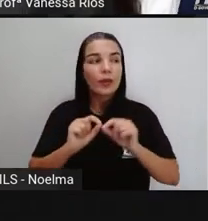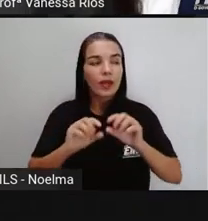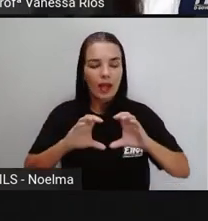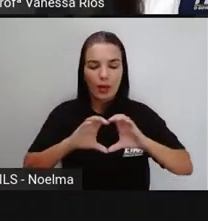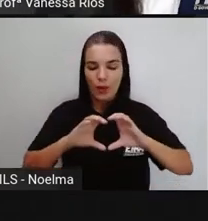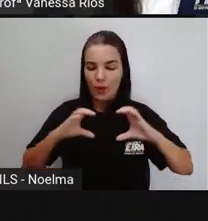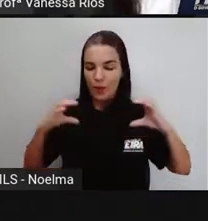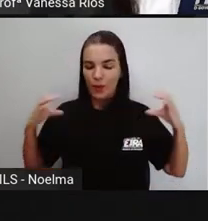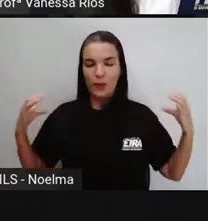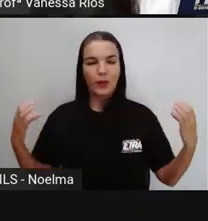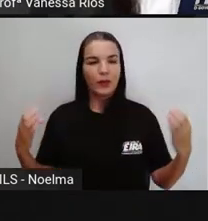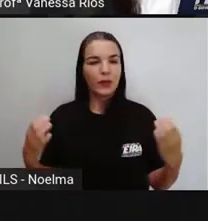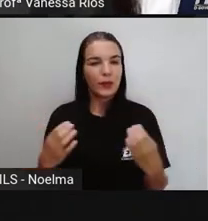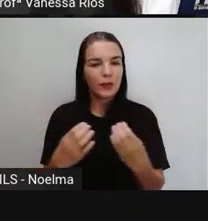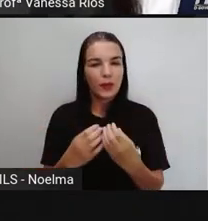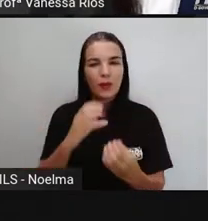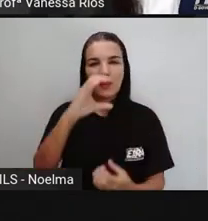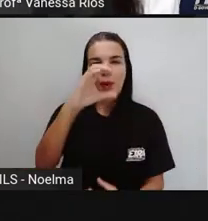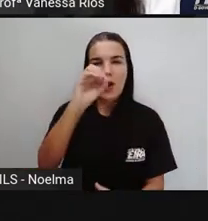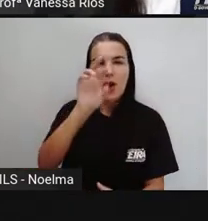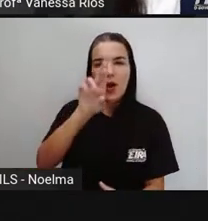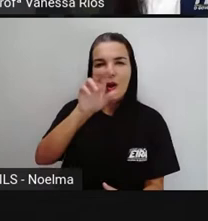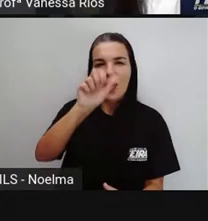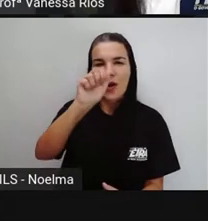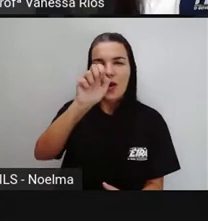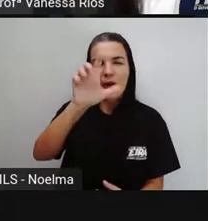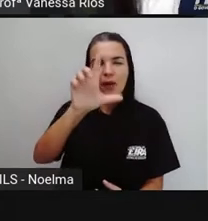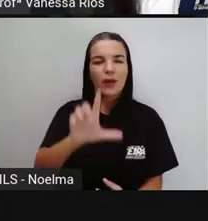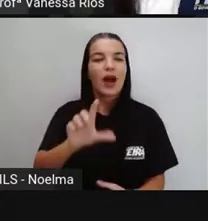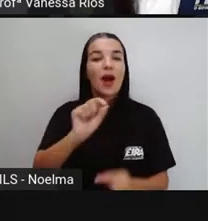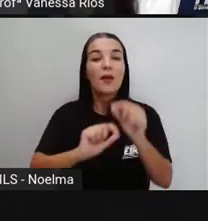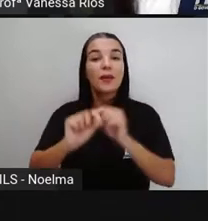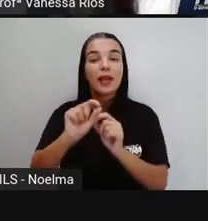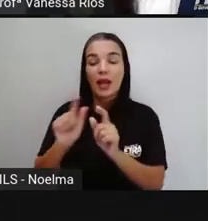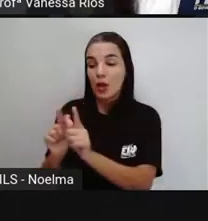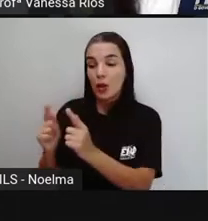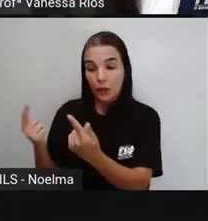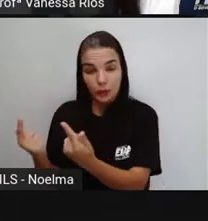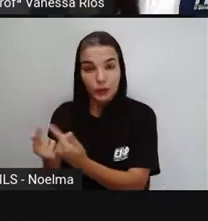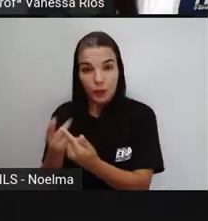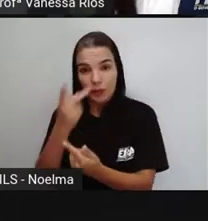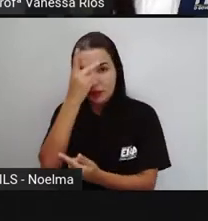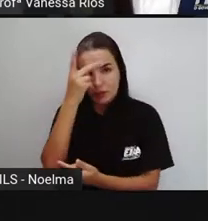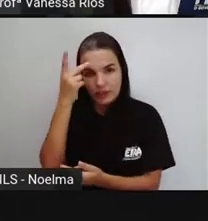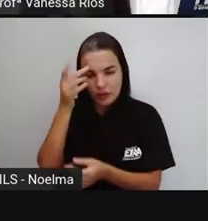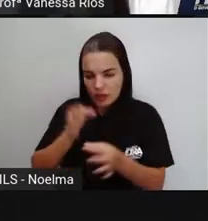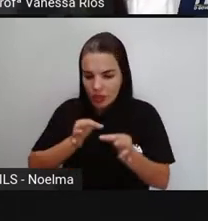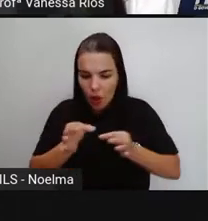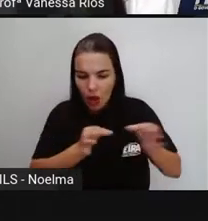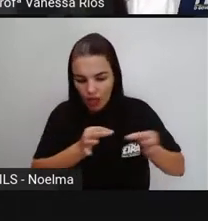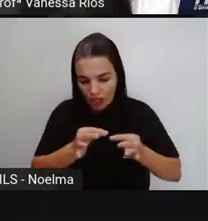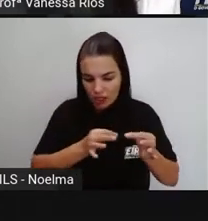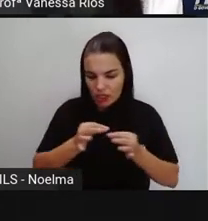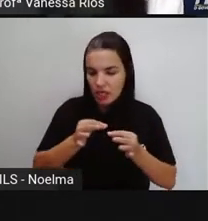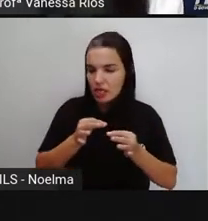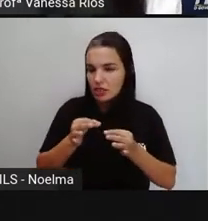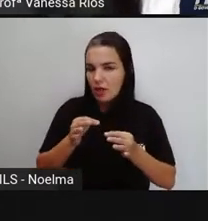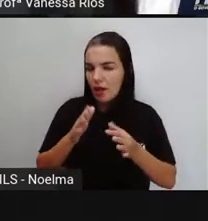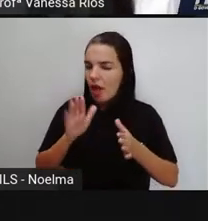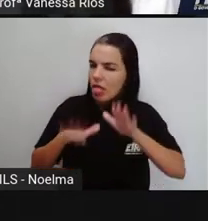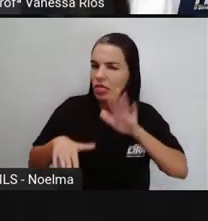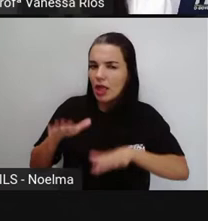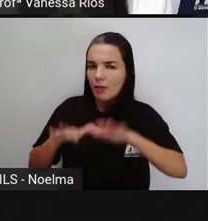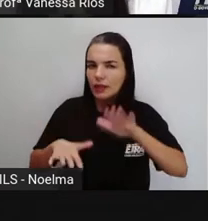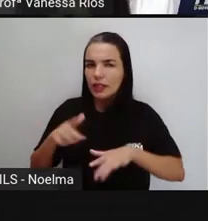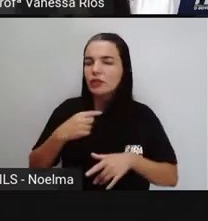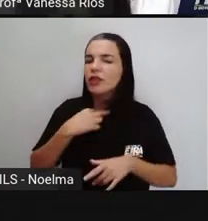Você sabe aí o que é um coral? Olha só. Um coral é um grupo de pessoas, né? Que se organizam aí, dependendo do tipo